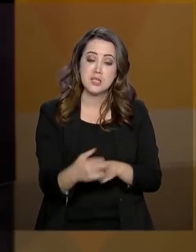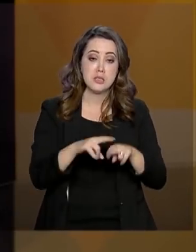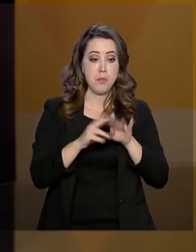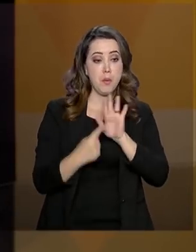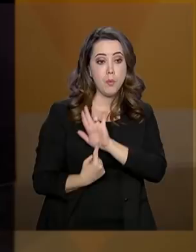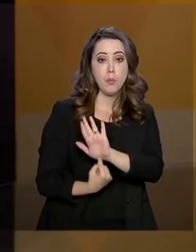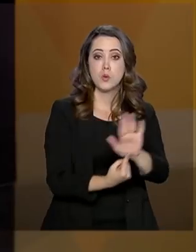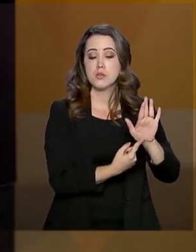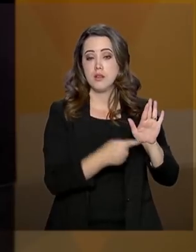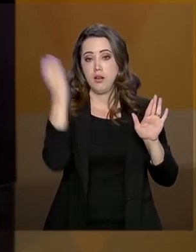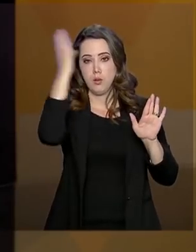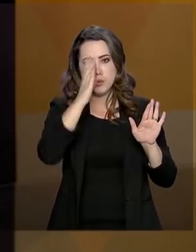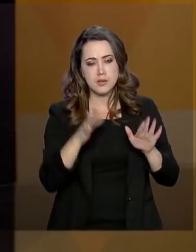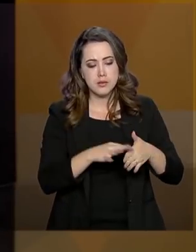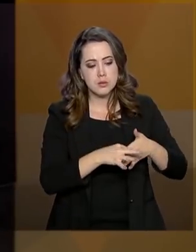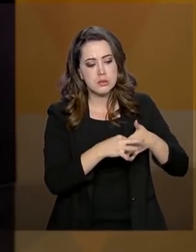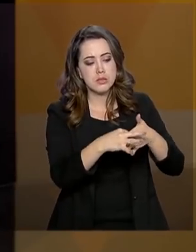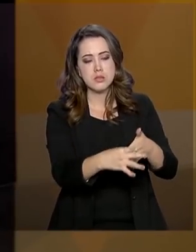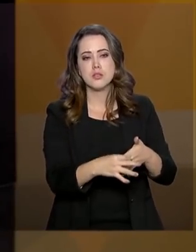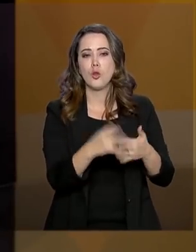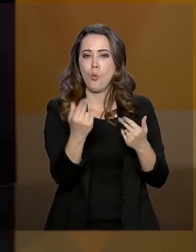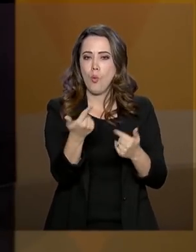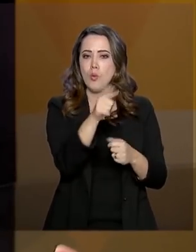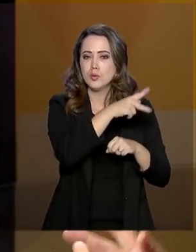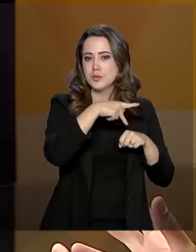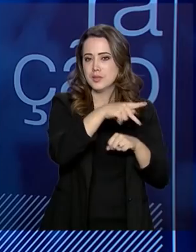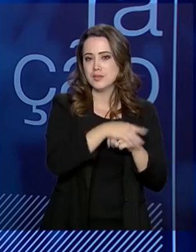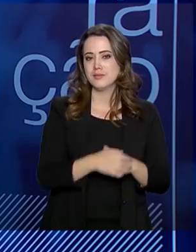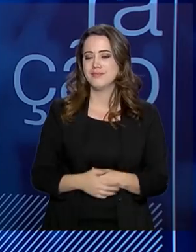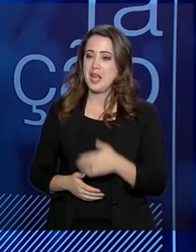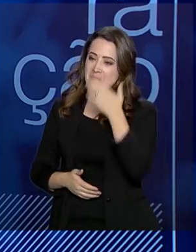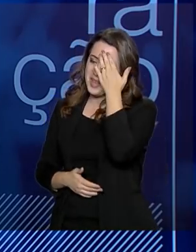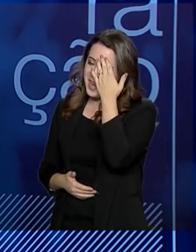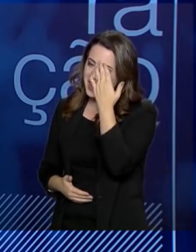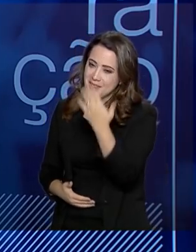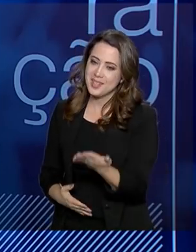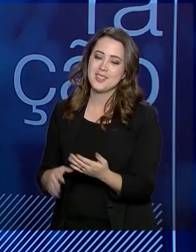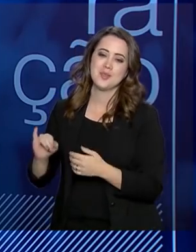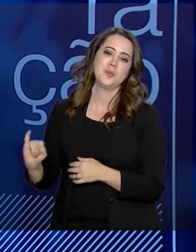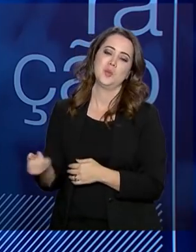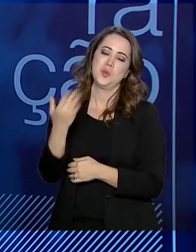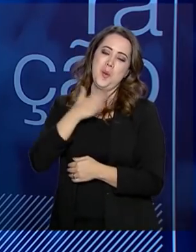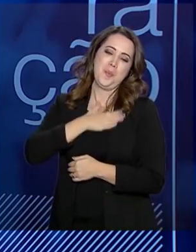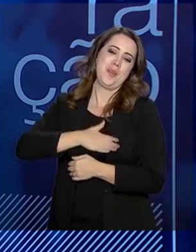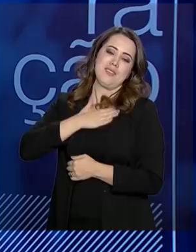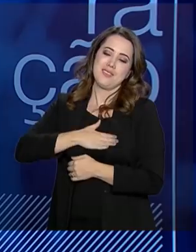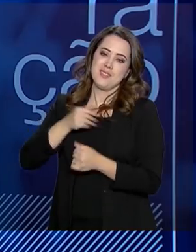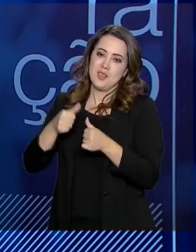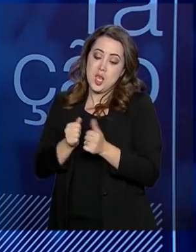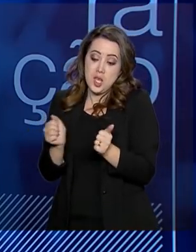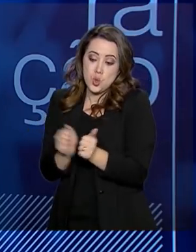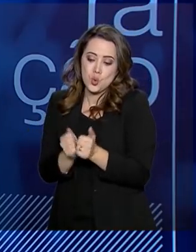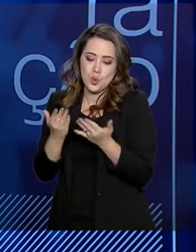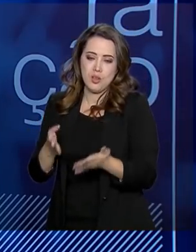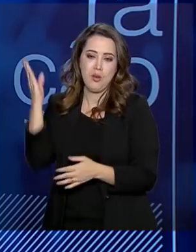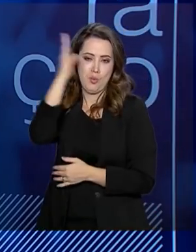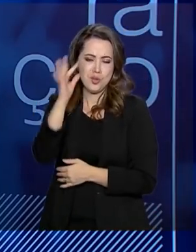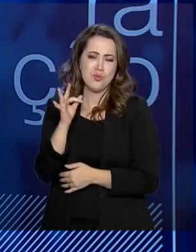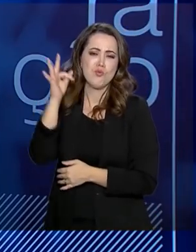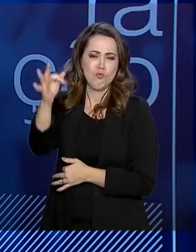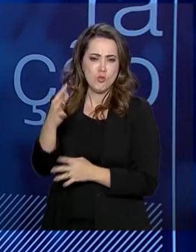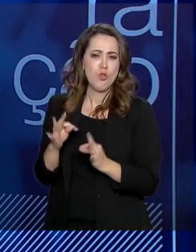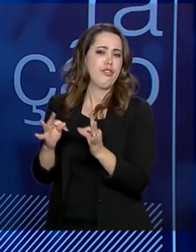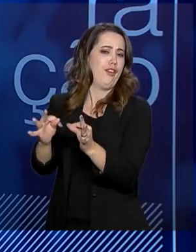mostrar também que o Brasil está seguindo uma tendência mundial. Muito obrigado pela oportunidade, é um prazer estar aqui. O Brasil será digital.